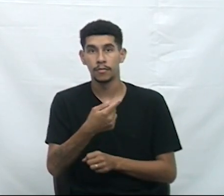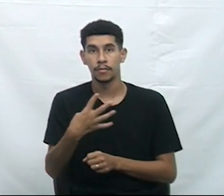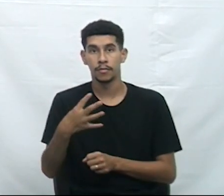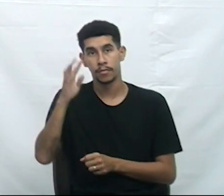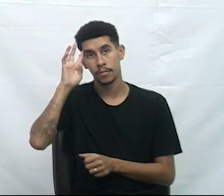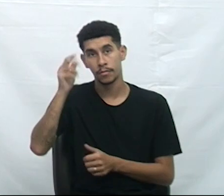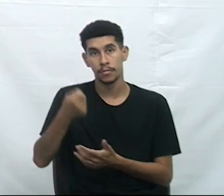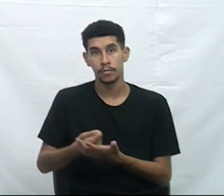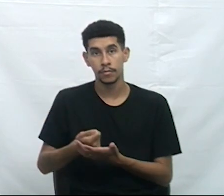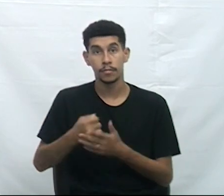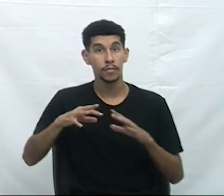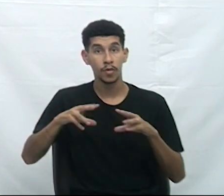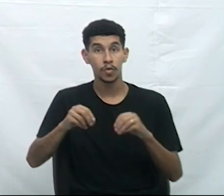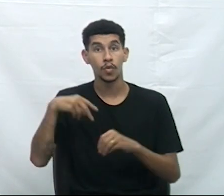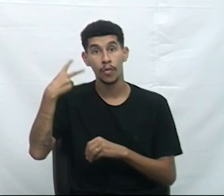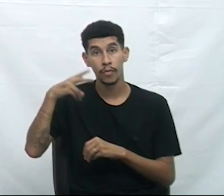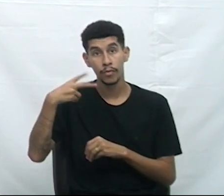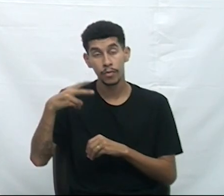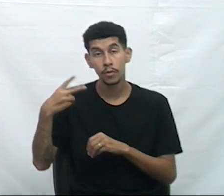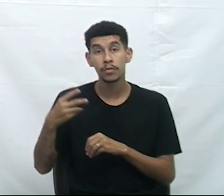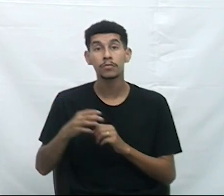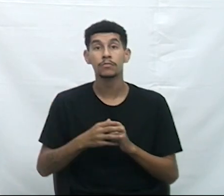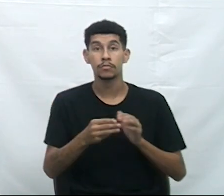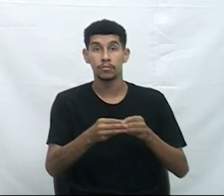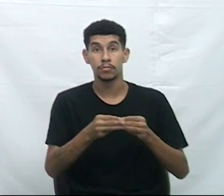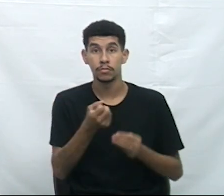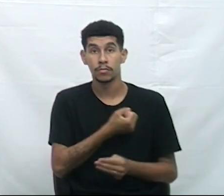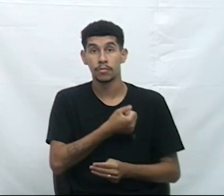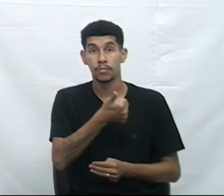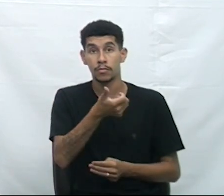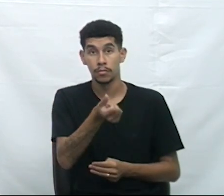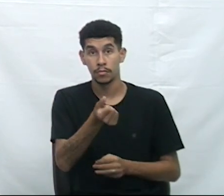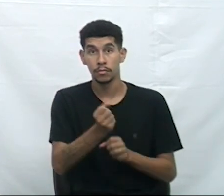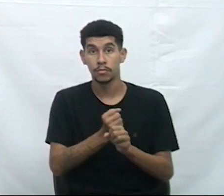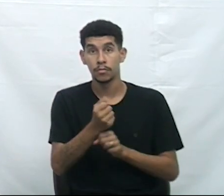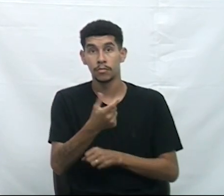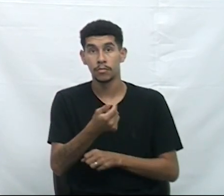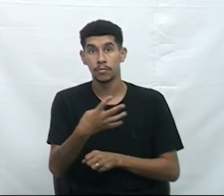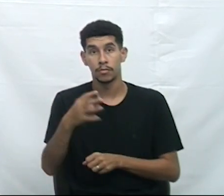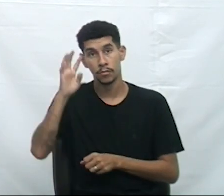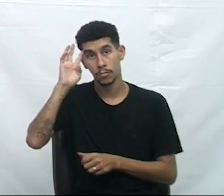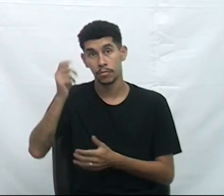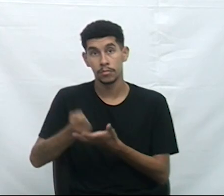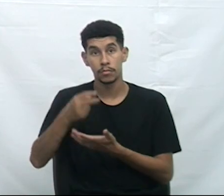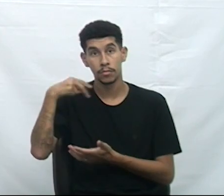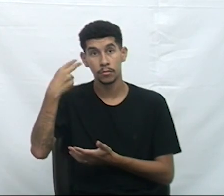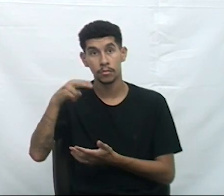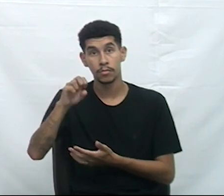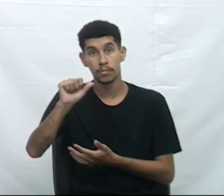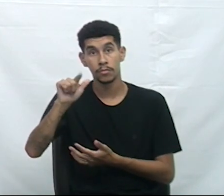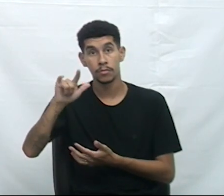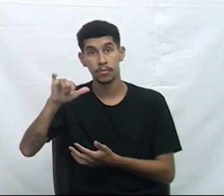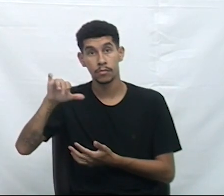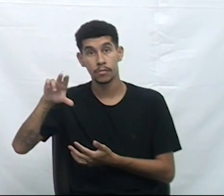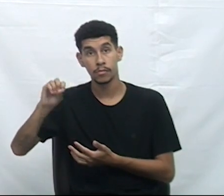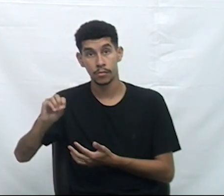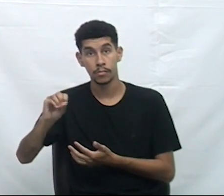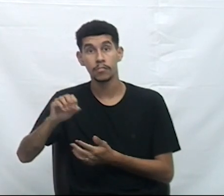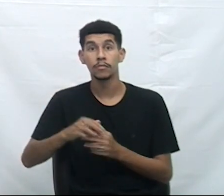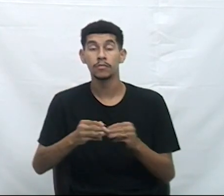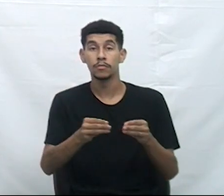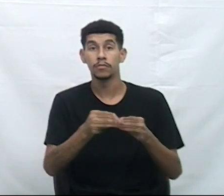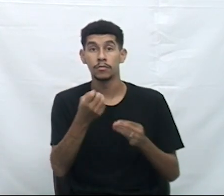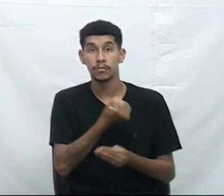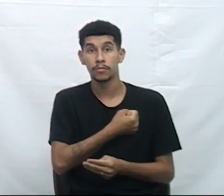autoria de todos os vereadores. Moção número 16 de 2024, de autoria do vereador Salésio Lima. Moção